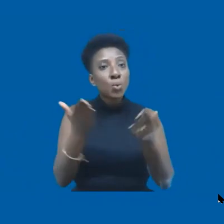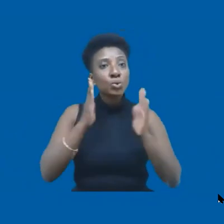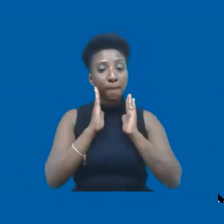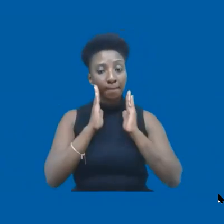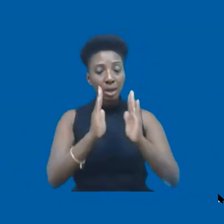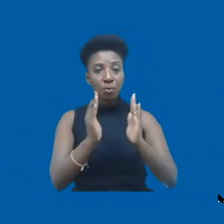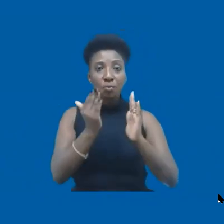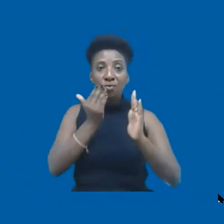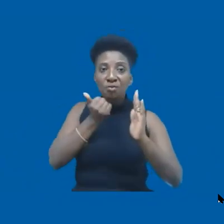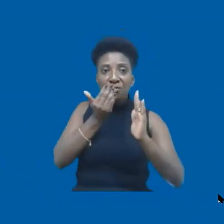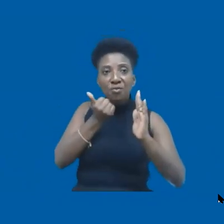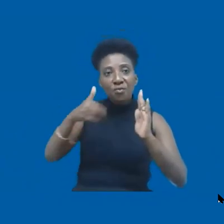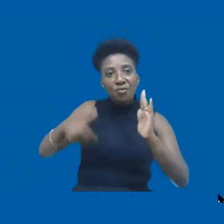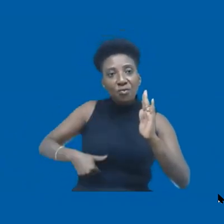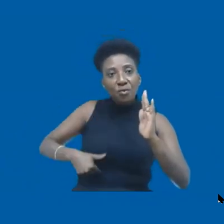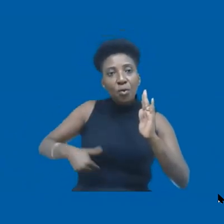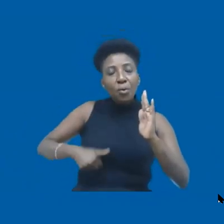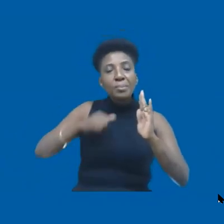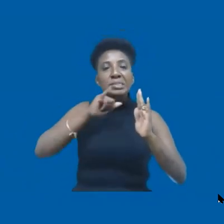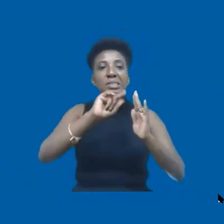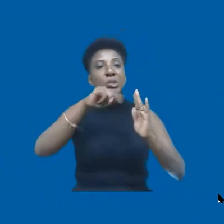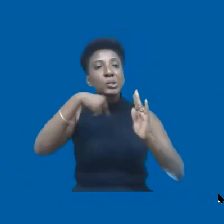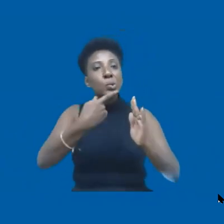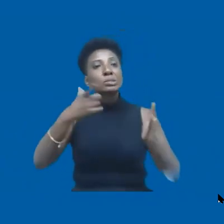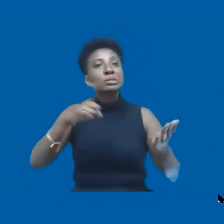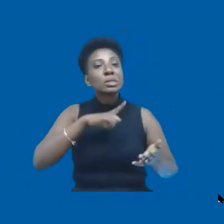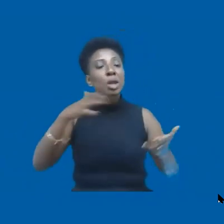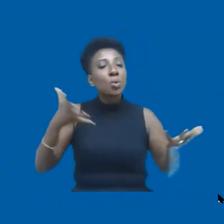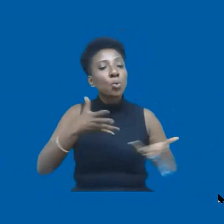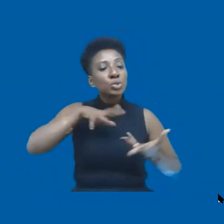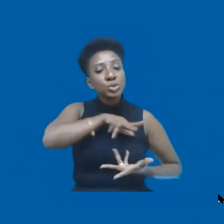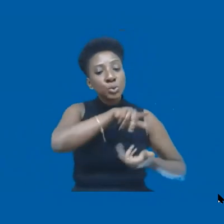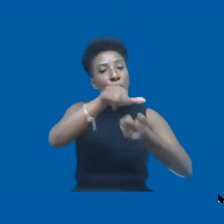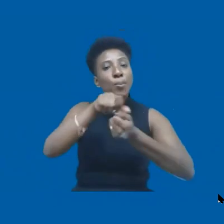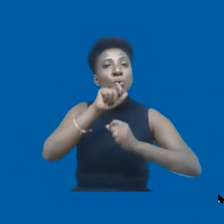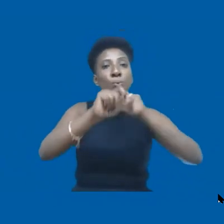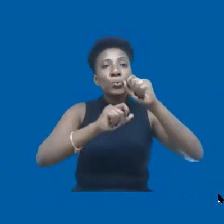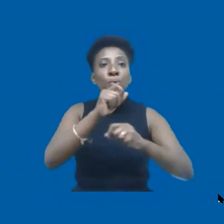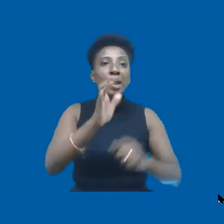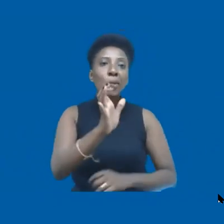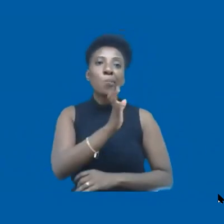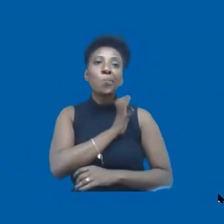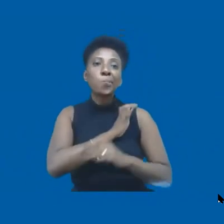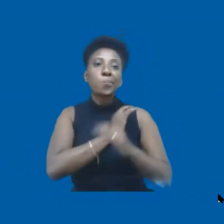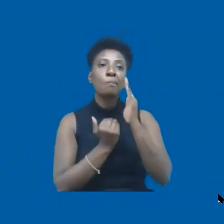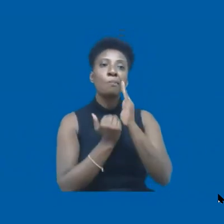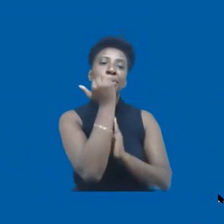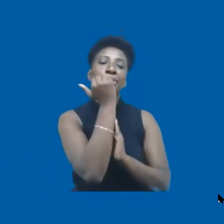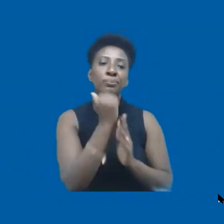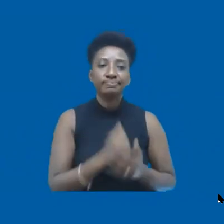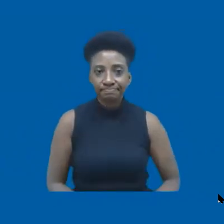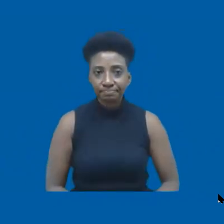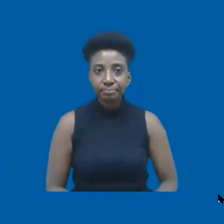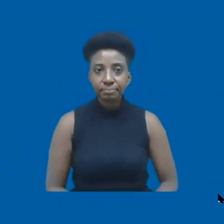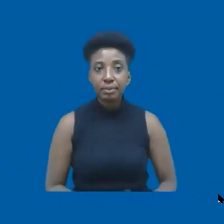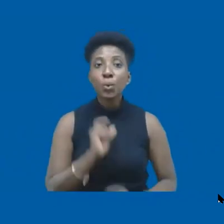enquanto nós temos, vamos dizer, hoje no planeta, uma das maiores concentrações de renda da nossa história. O que leva são